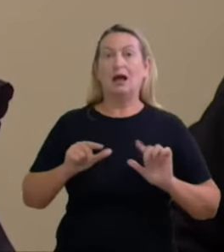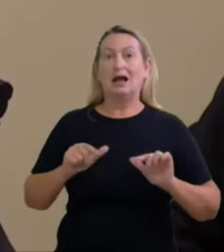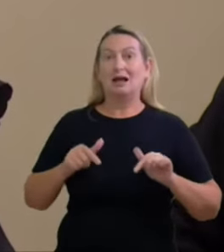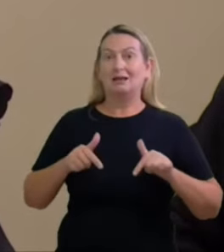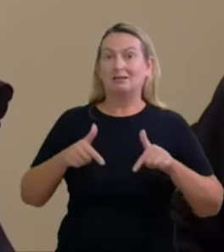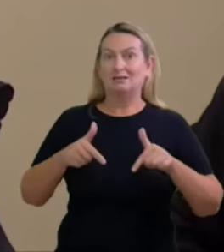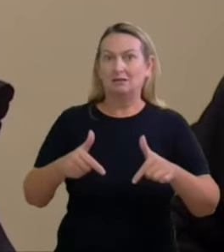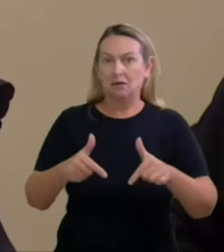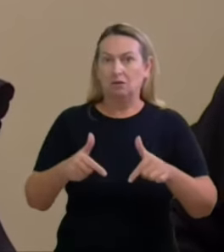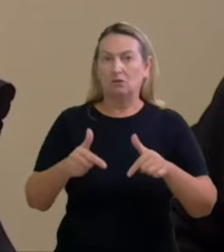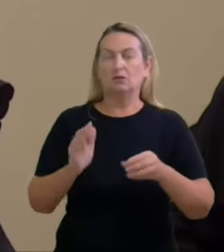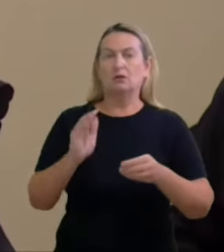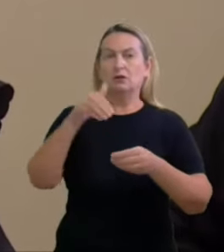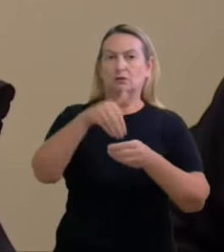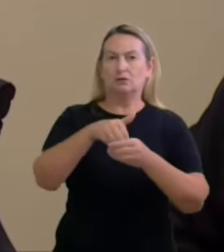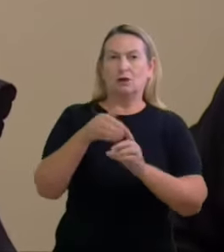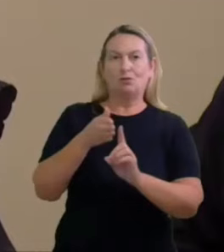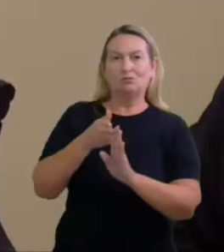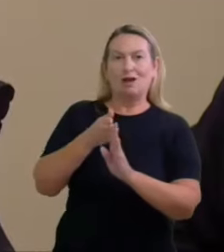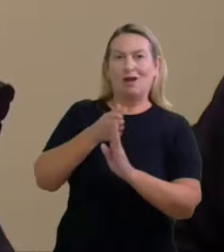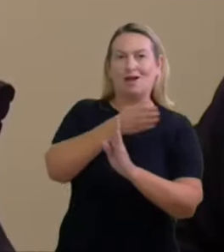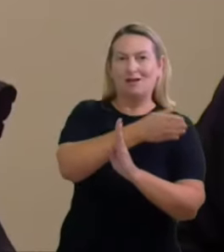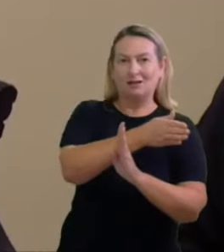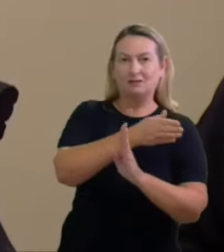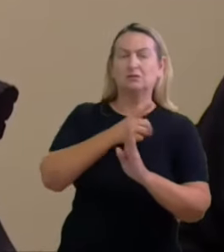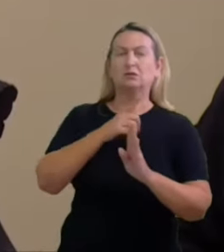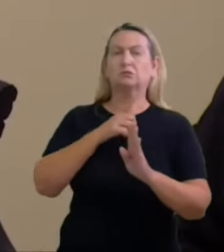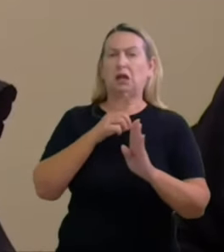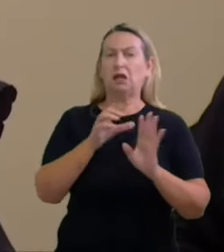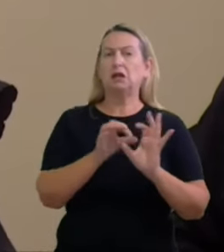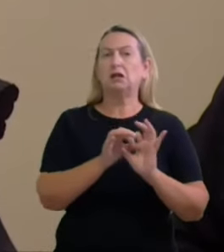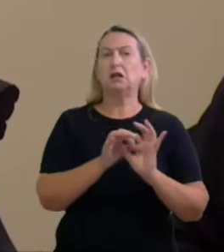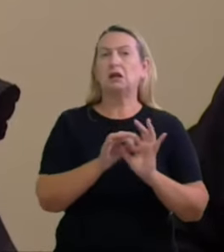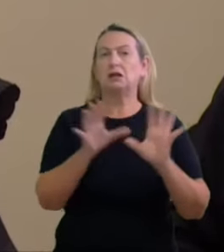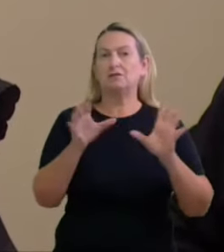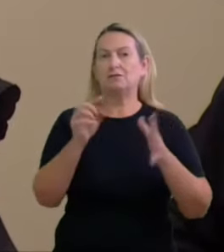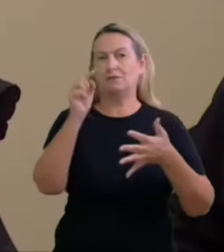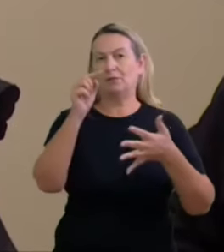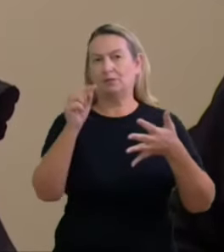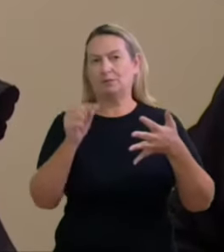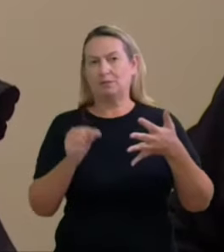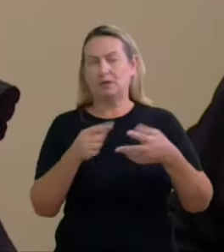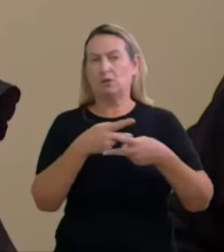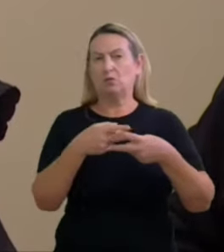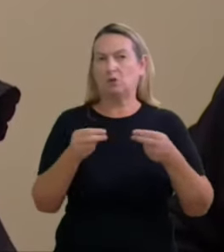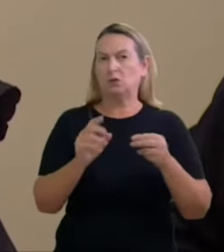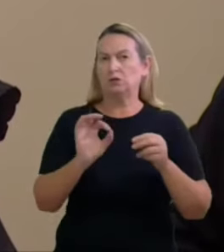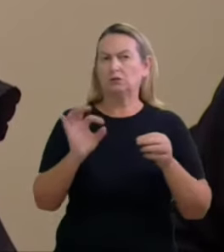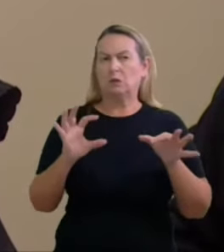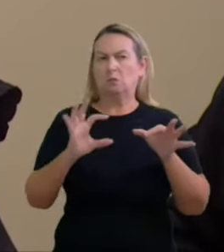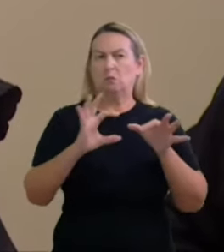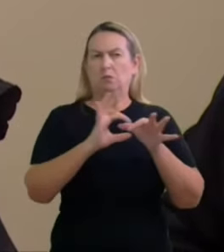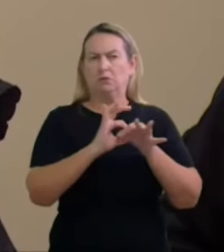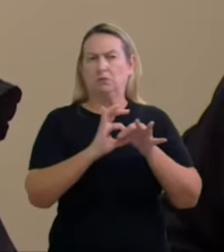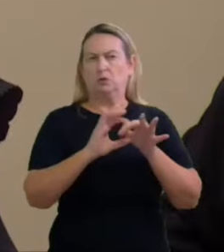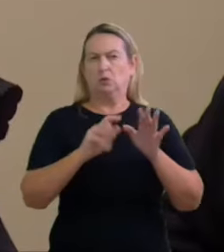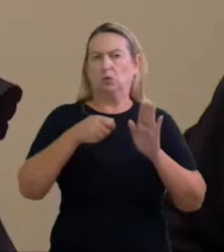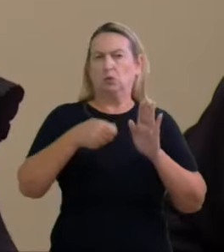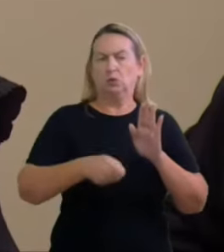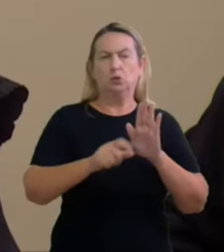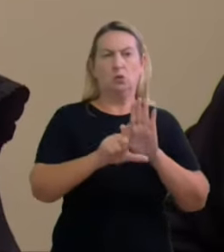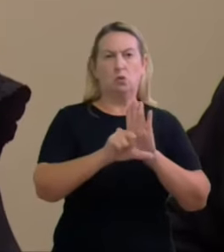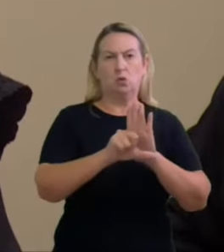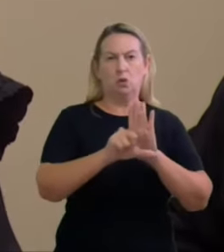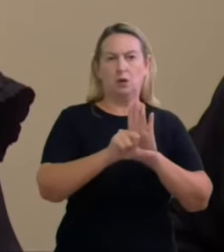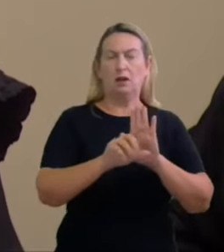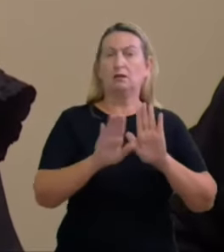na pré-campanha trilhou-se caminho de liberalização sem muitas amarras legislativas assim não